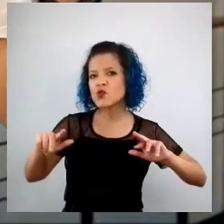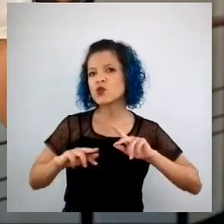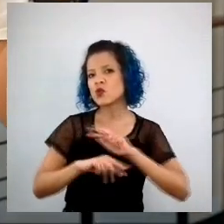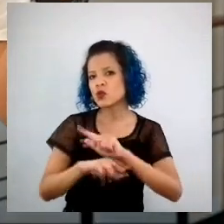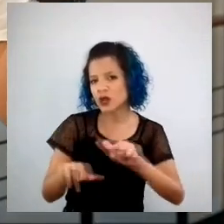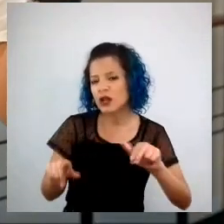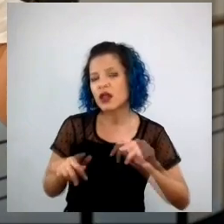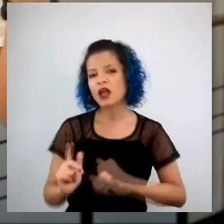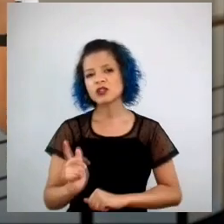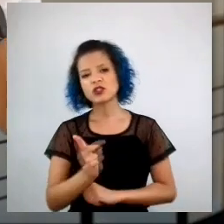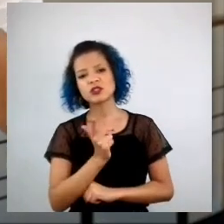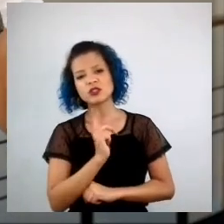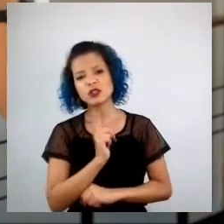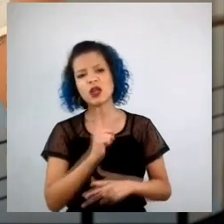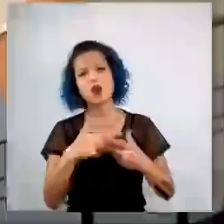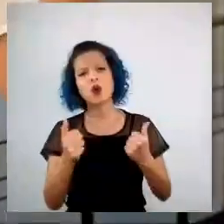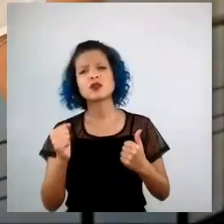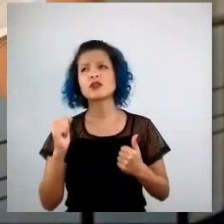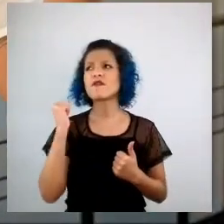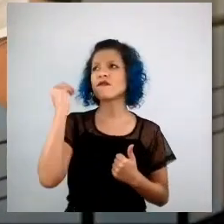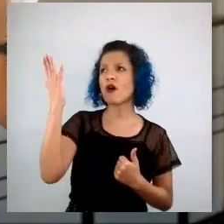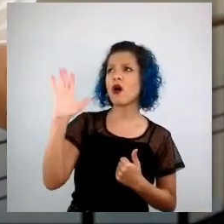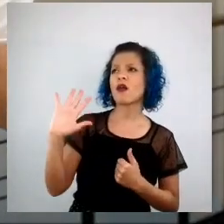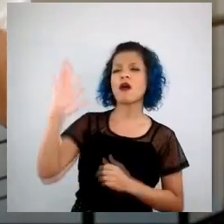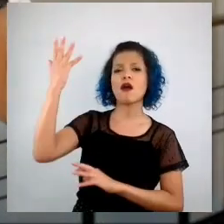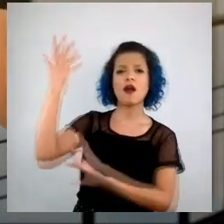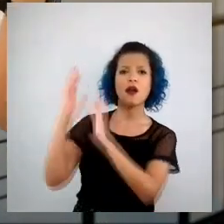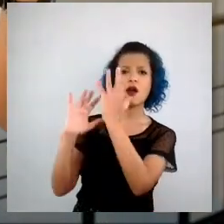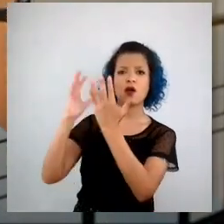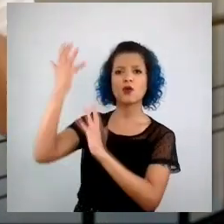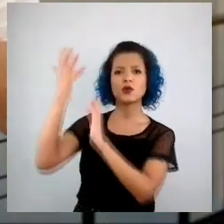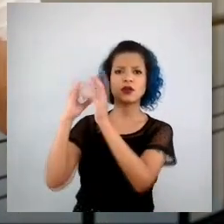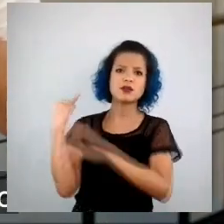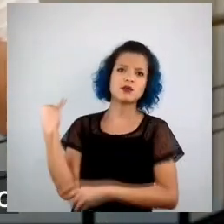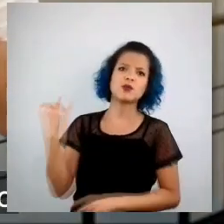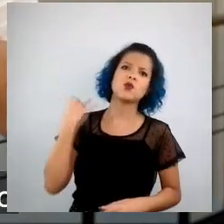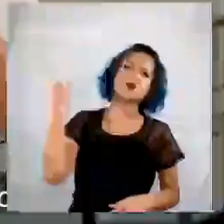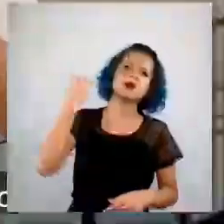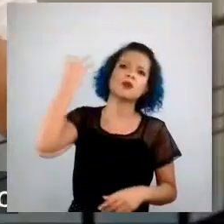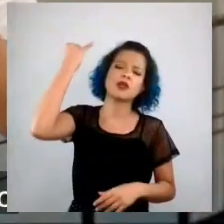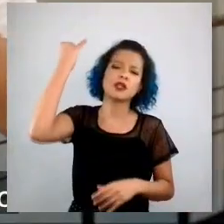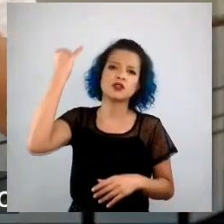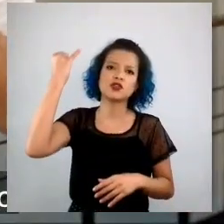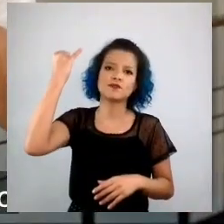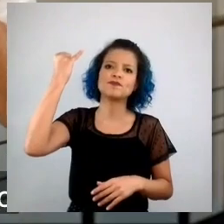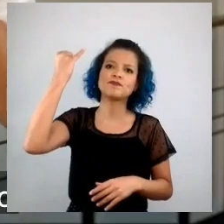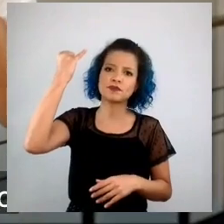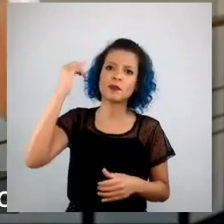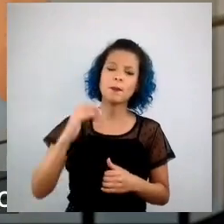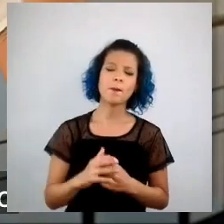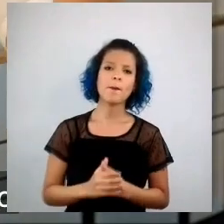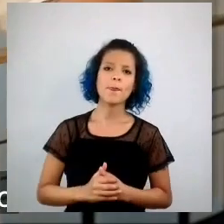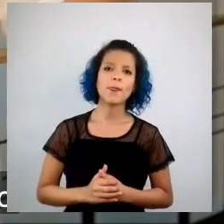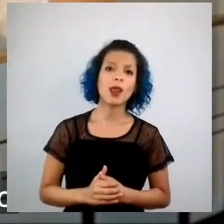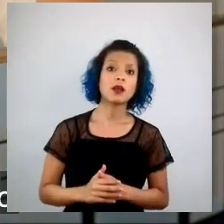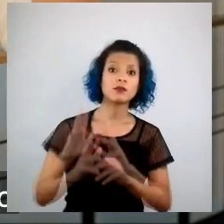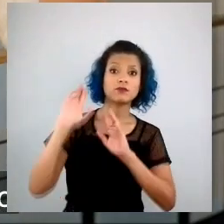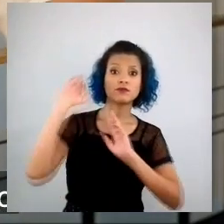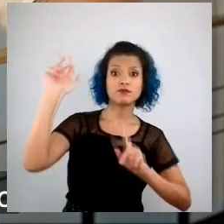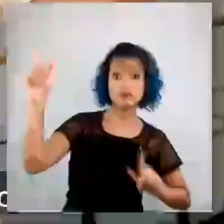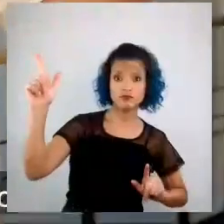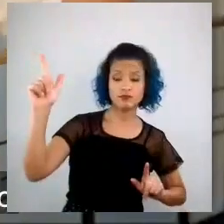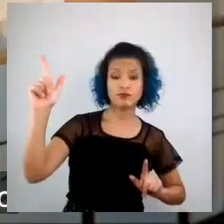série de coisas acontecendo lá fora, extremamente relevantes, grandes, e que diferentes elementos